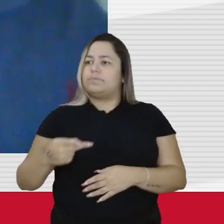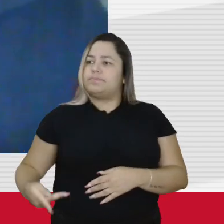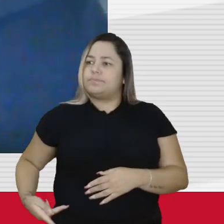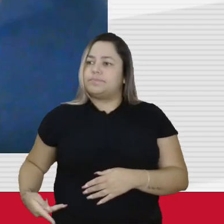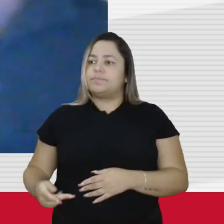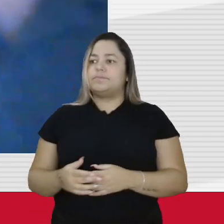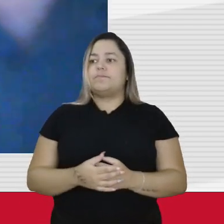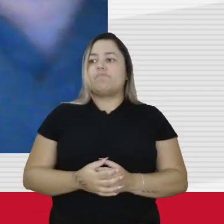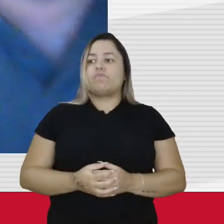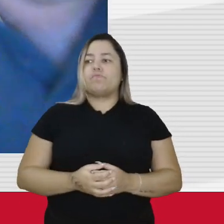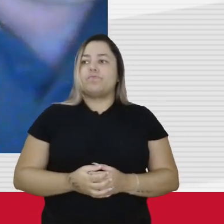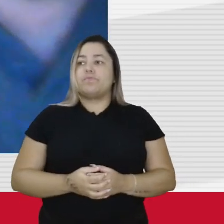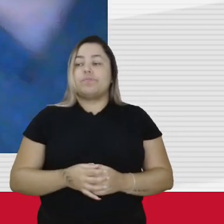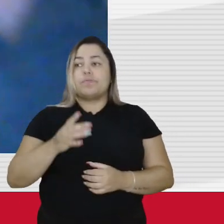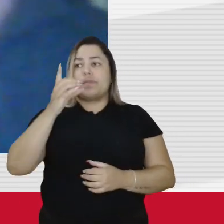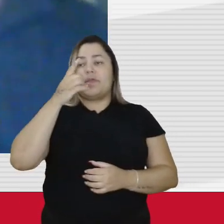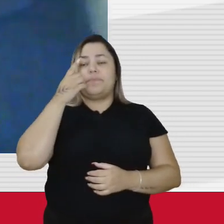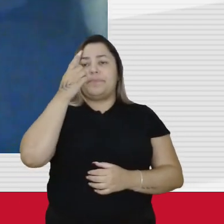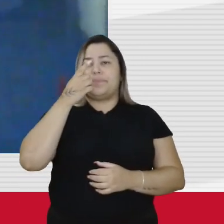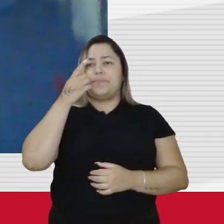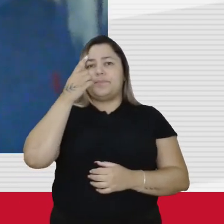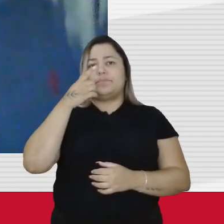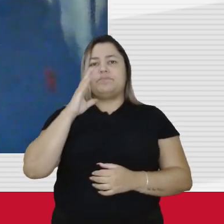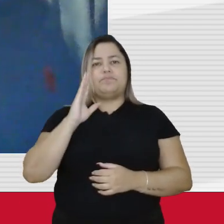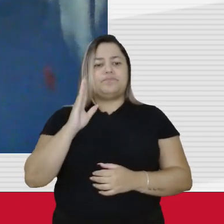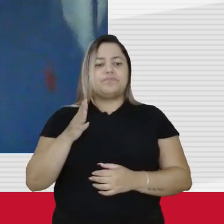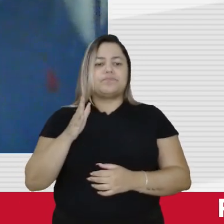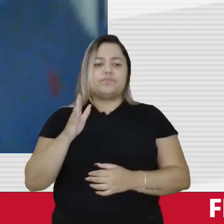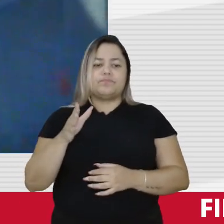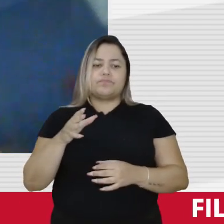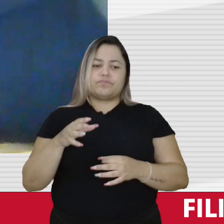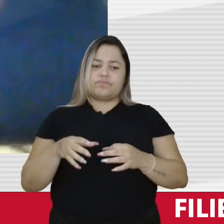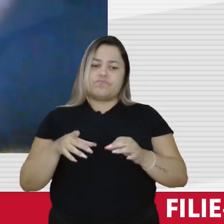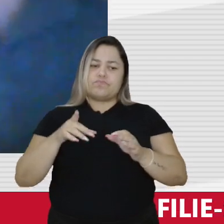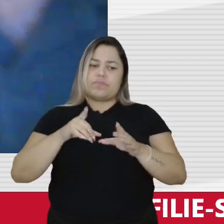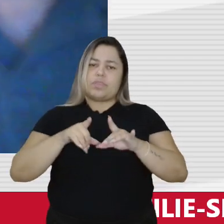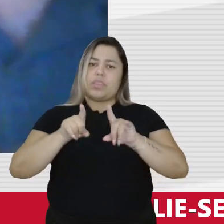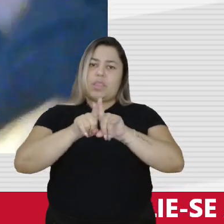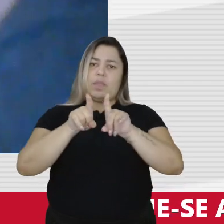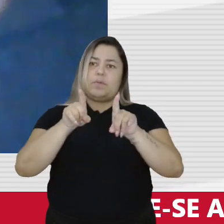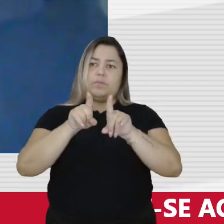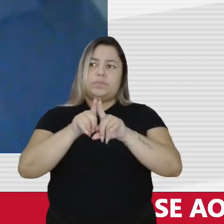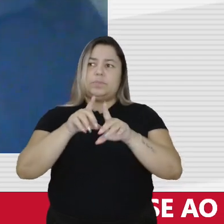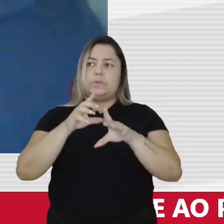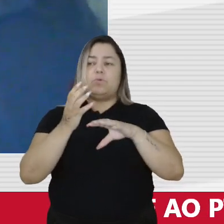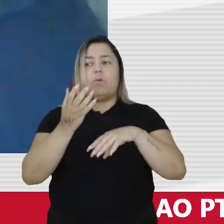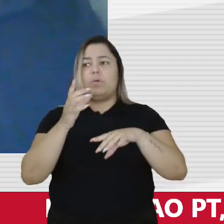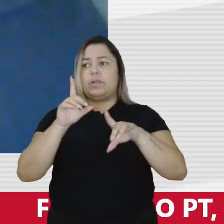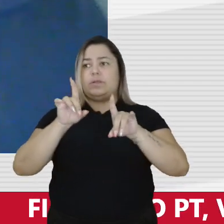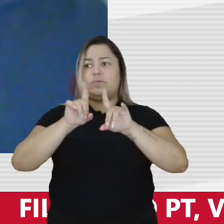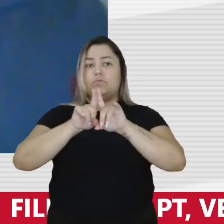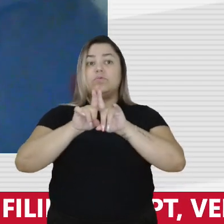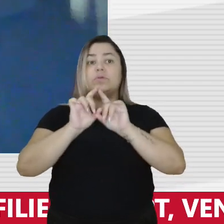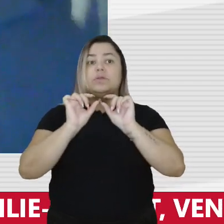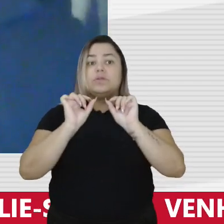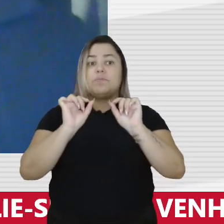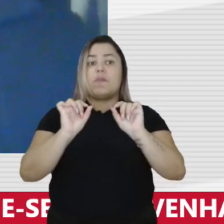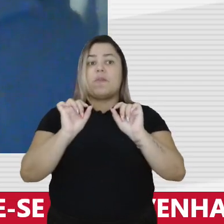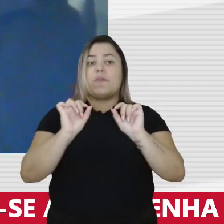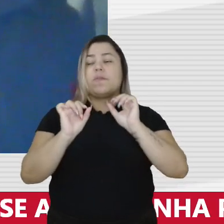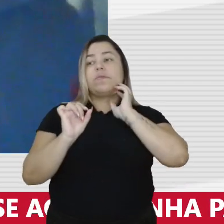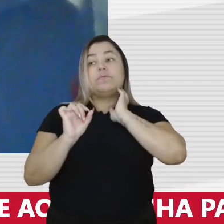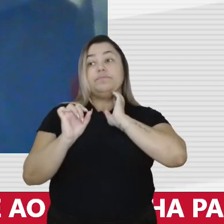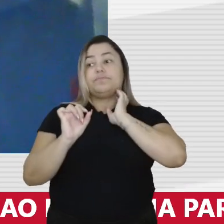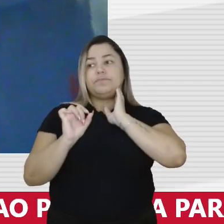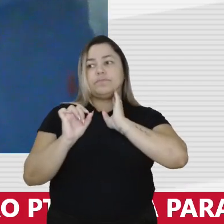esse deputado que está sendo julgado hoje deveria ter sido caçado pelo congresso nacional. Portanto